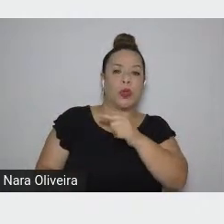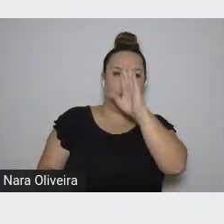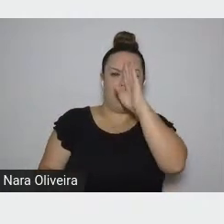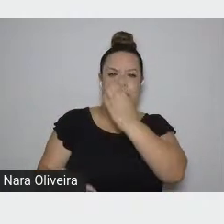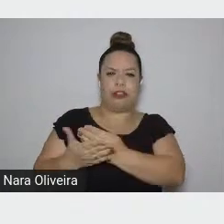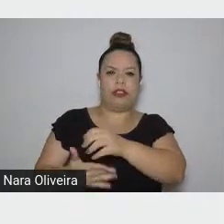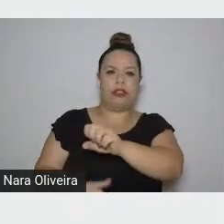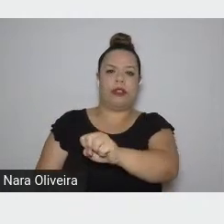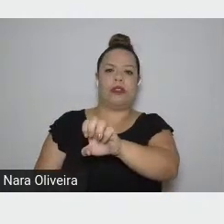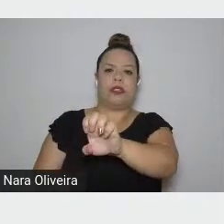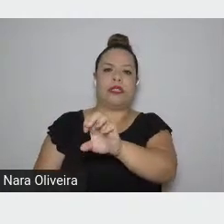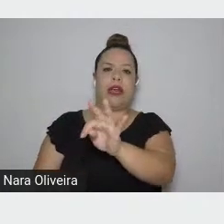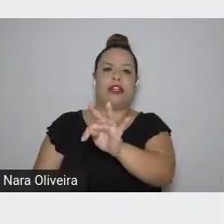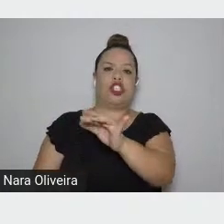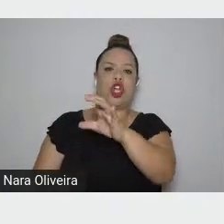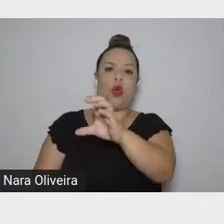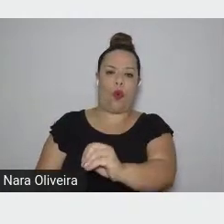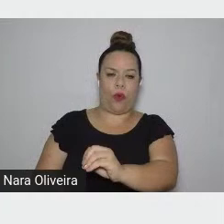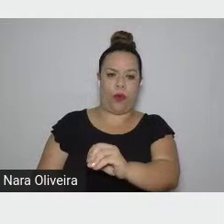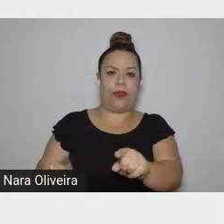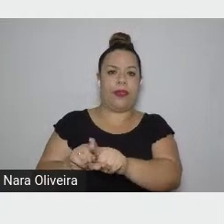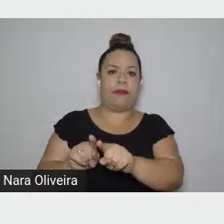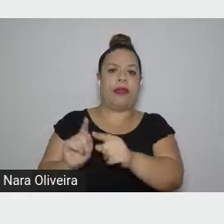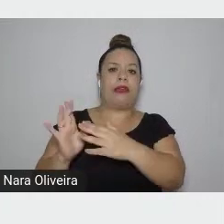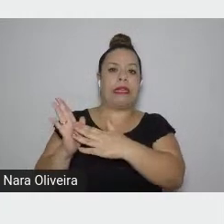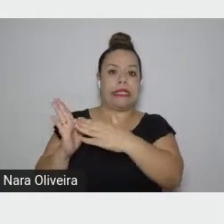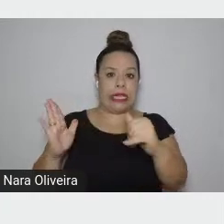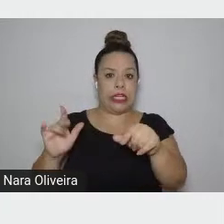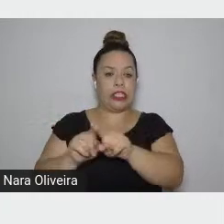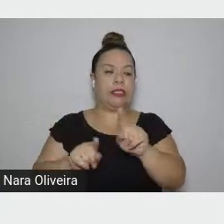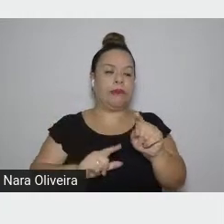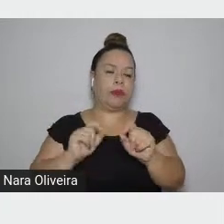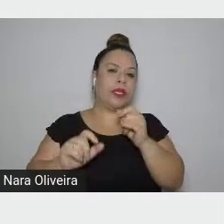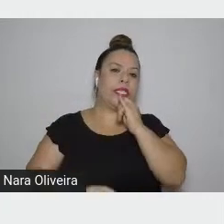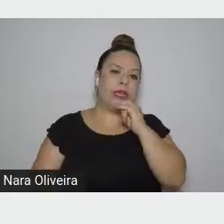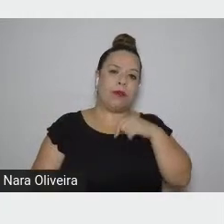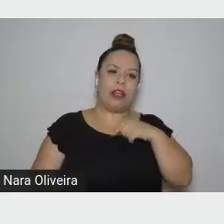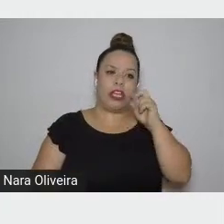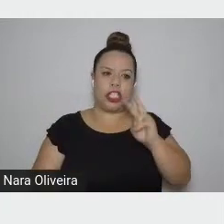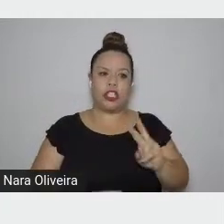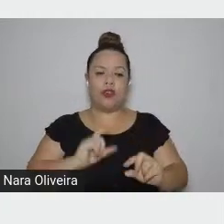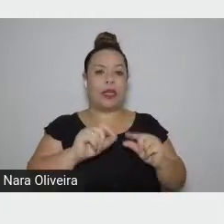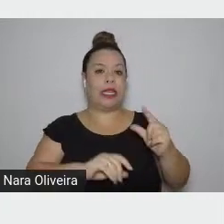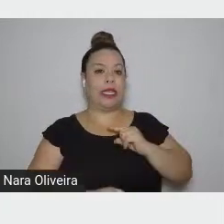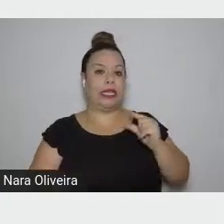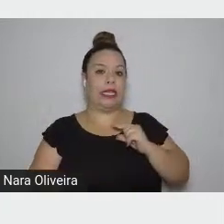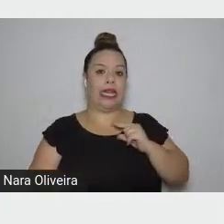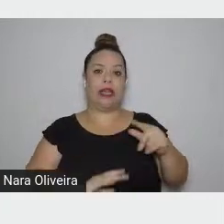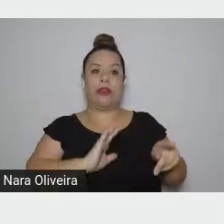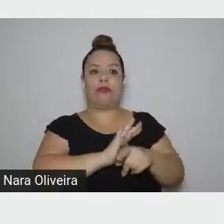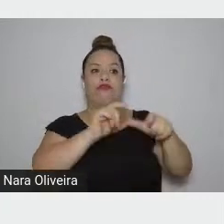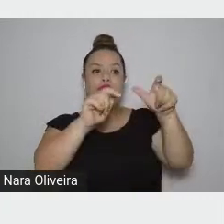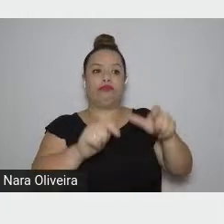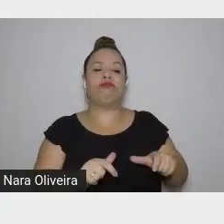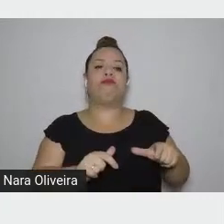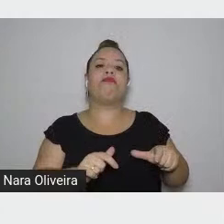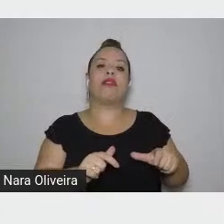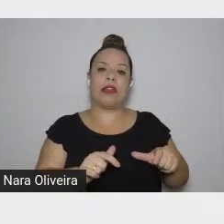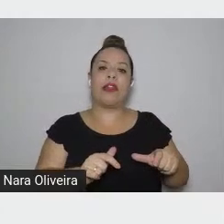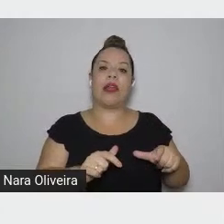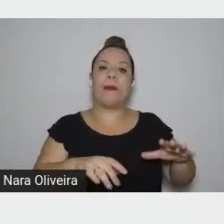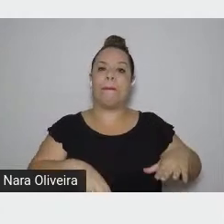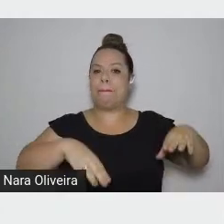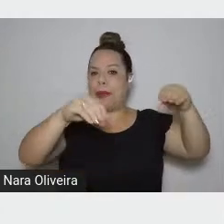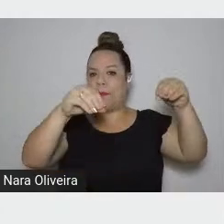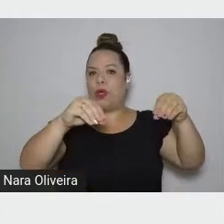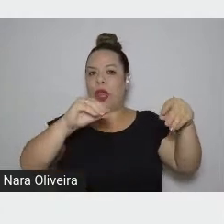e também nós vemos aí, a partir do memorial do convento, o visionário que era o Saramago,